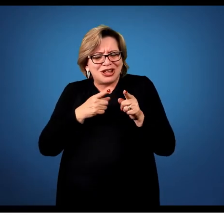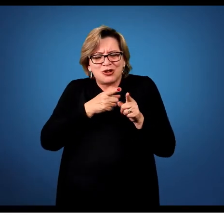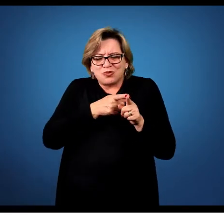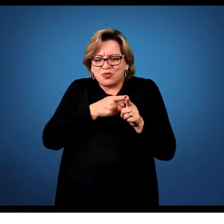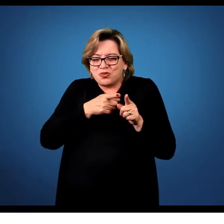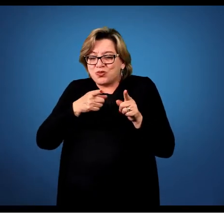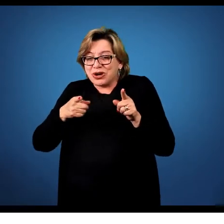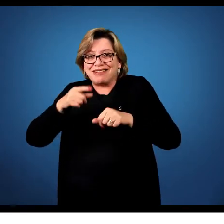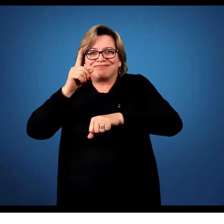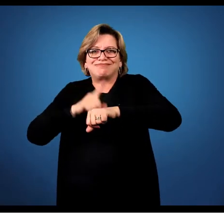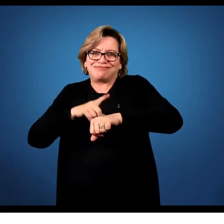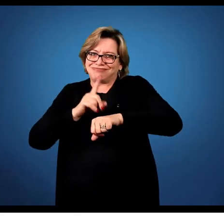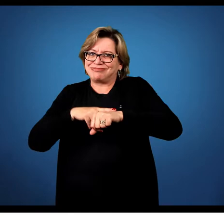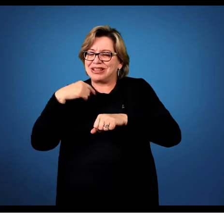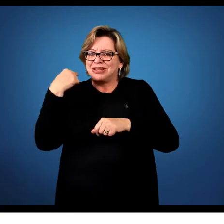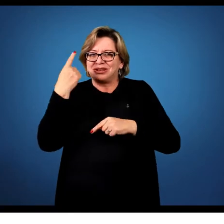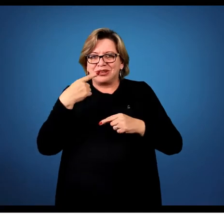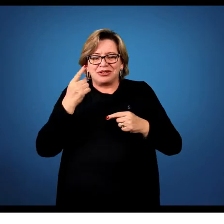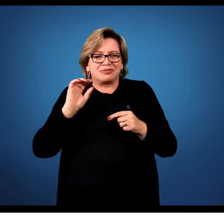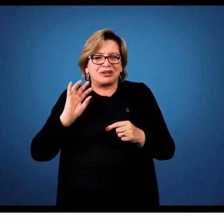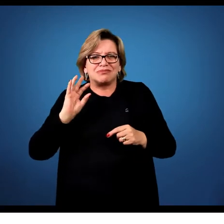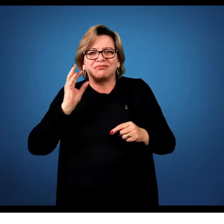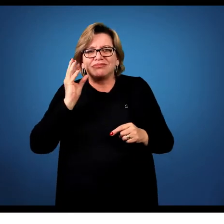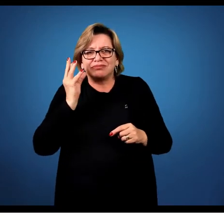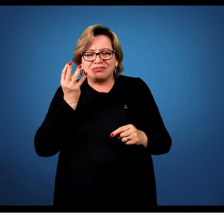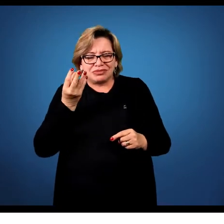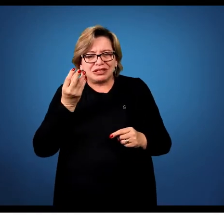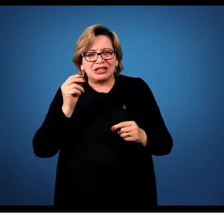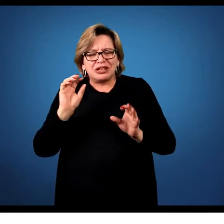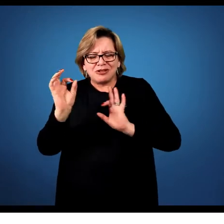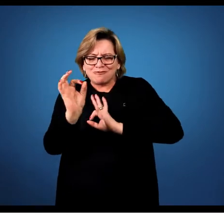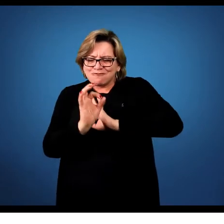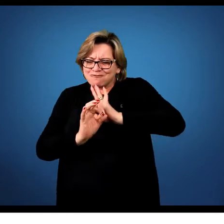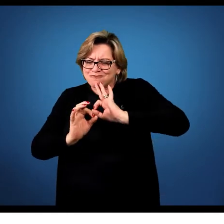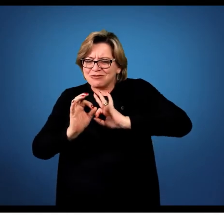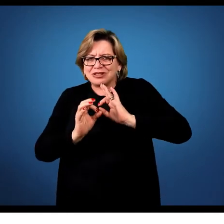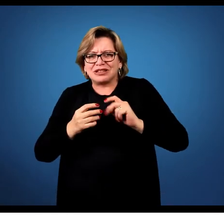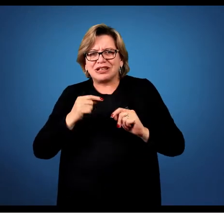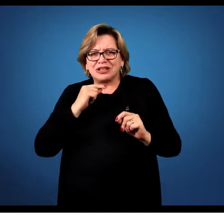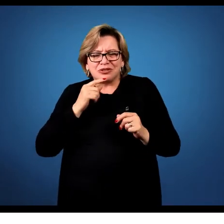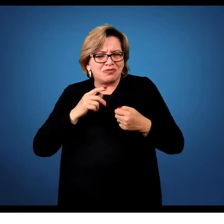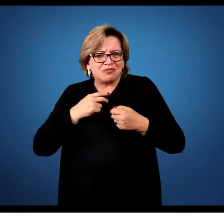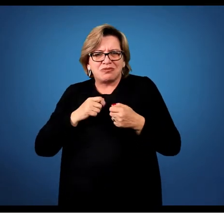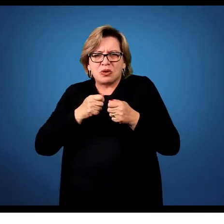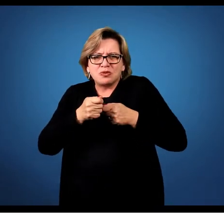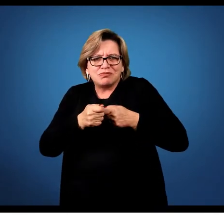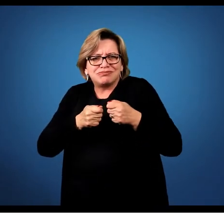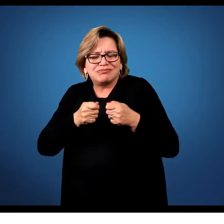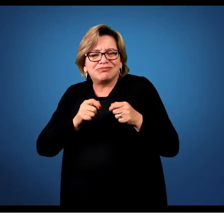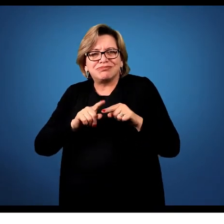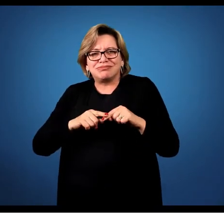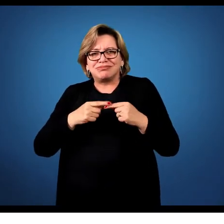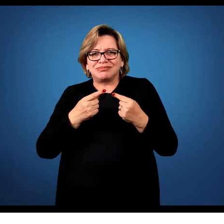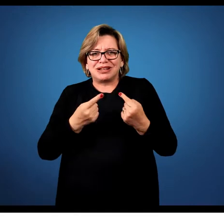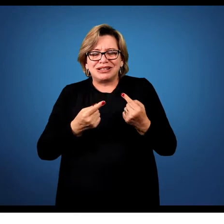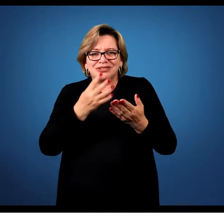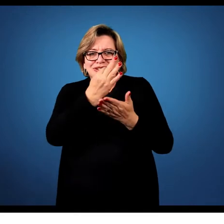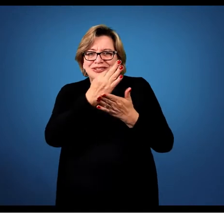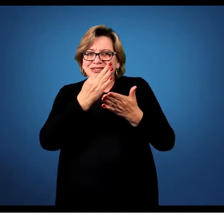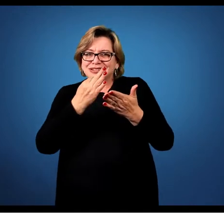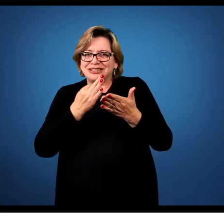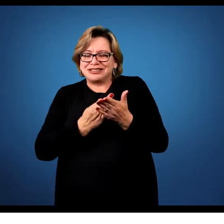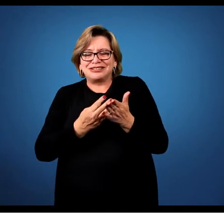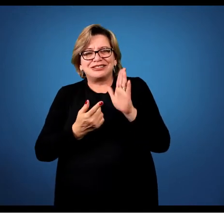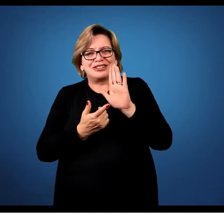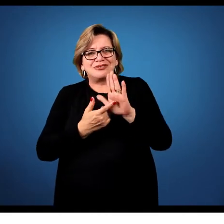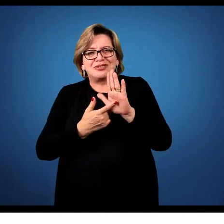para que ela aconteça, que eu deixe que as coisas funcionem, que eu não controle ela. Mas ele começa falando no texto de algumas ações que não